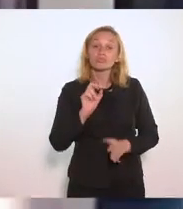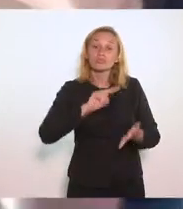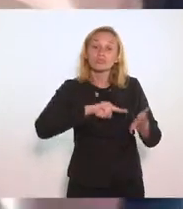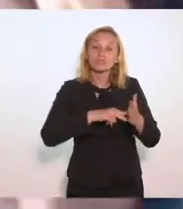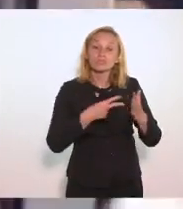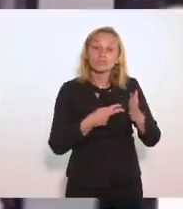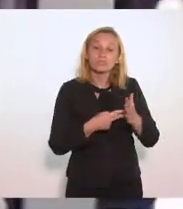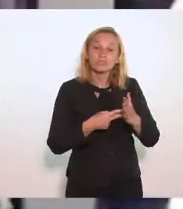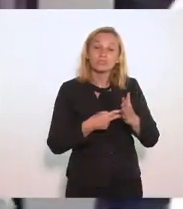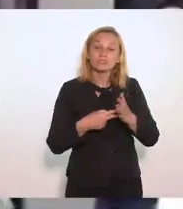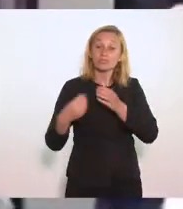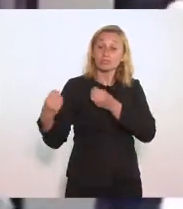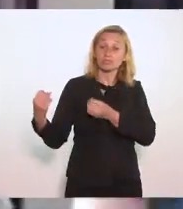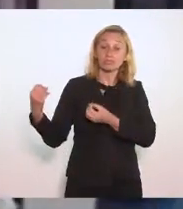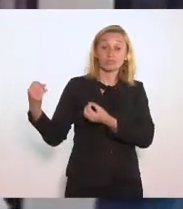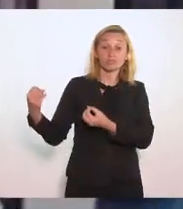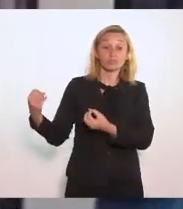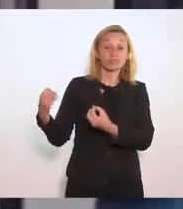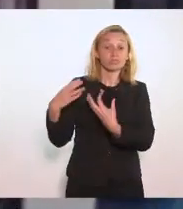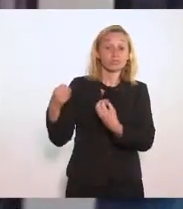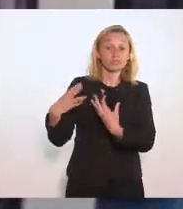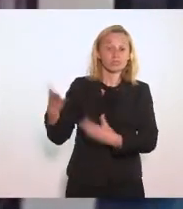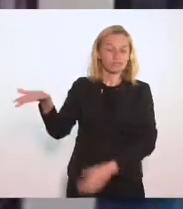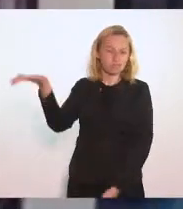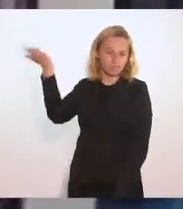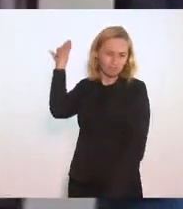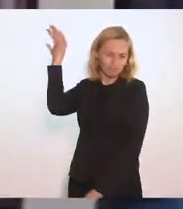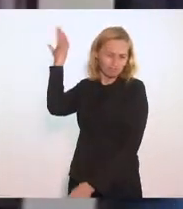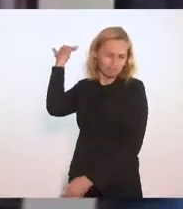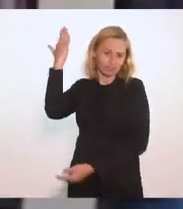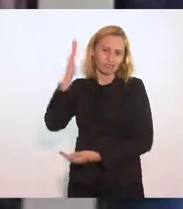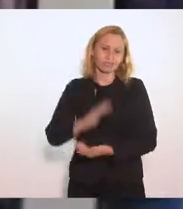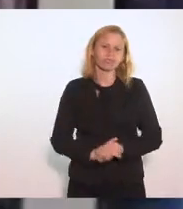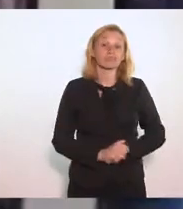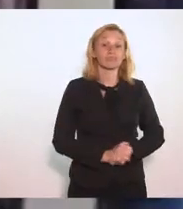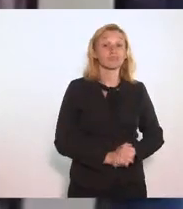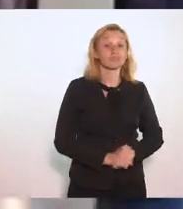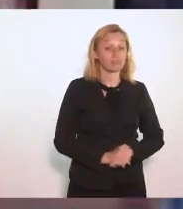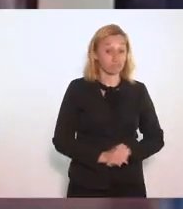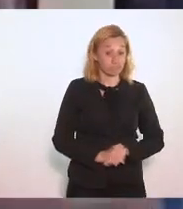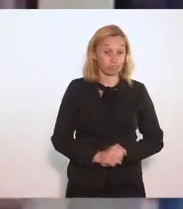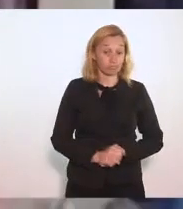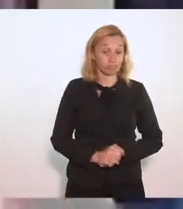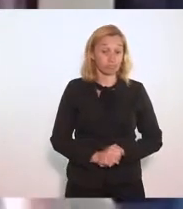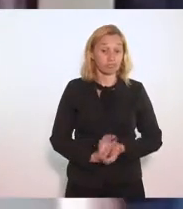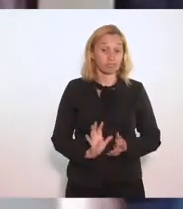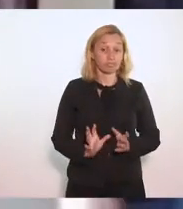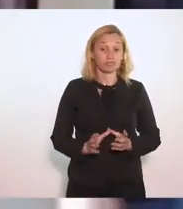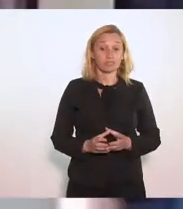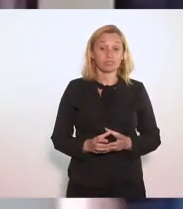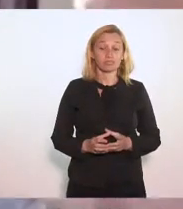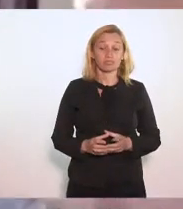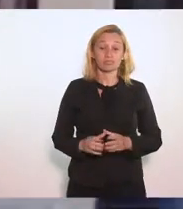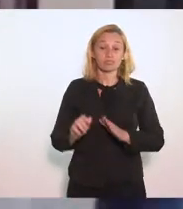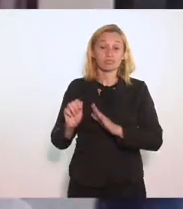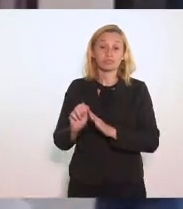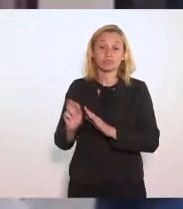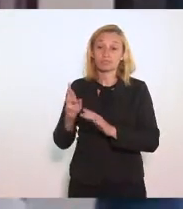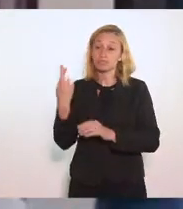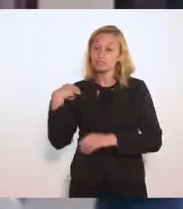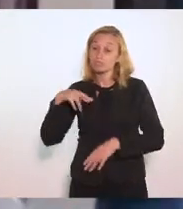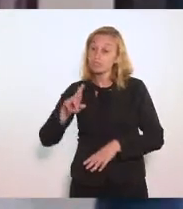Os ensinamentos Da ancestralidade E isto daí No culto Religioso